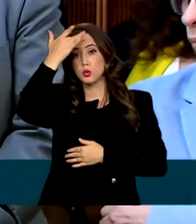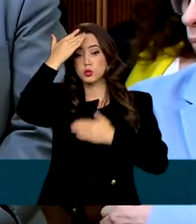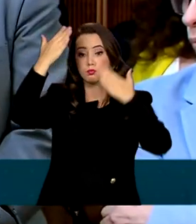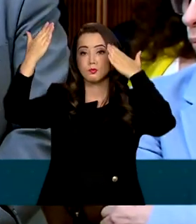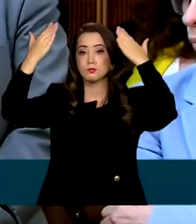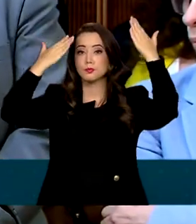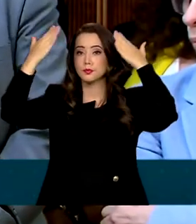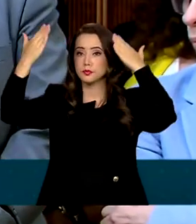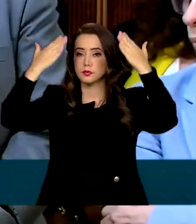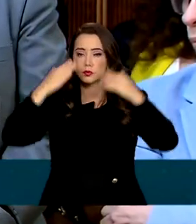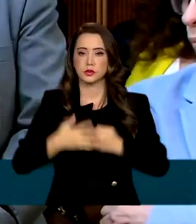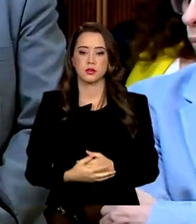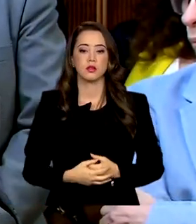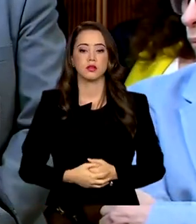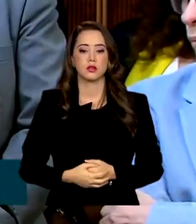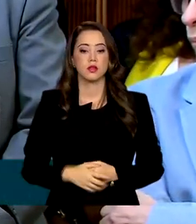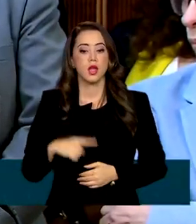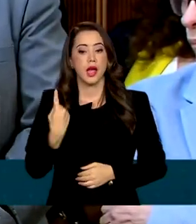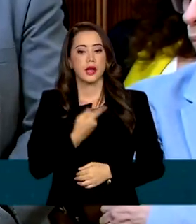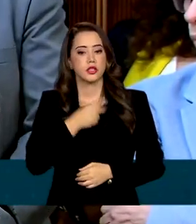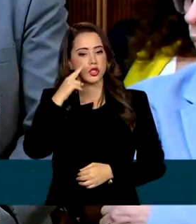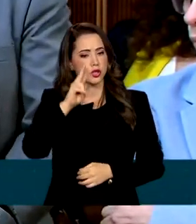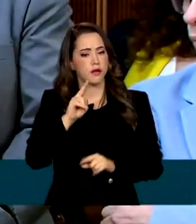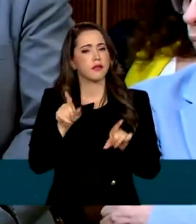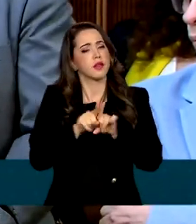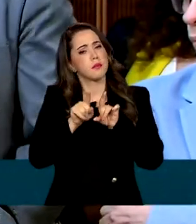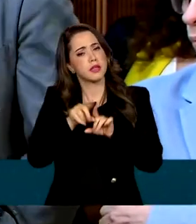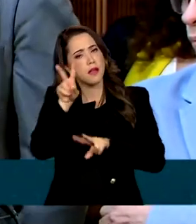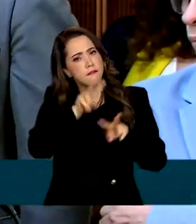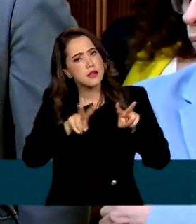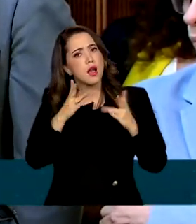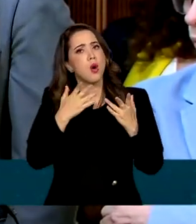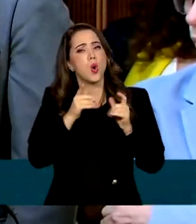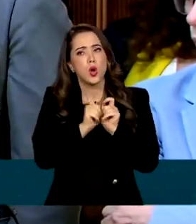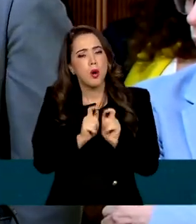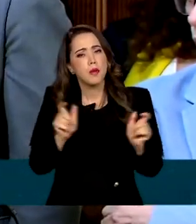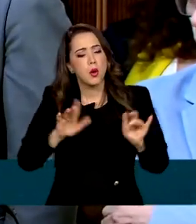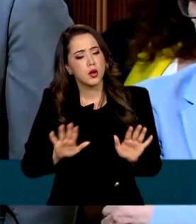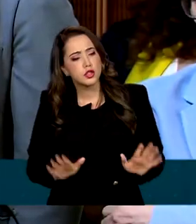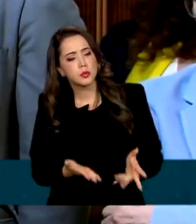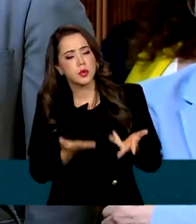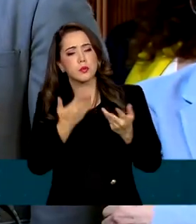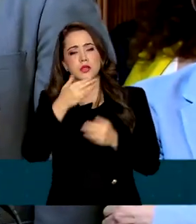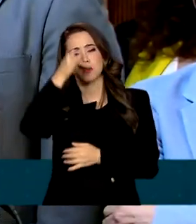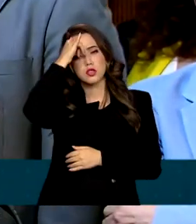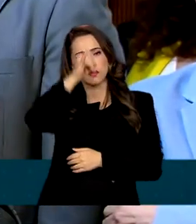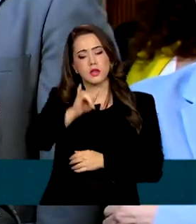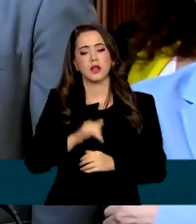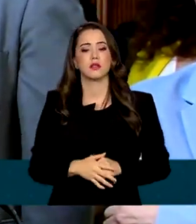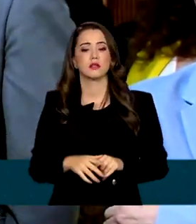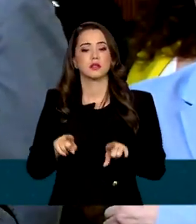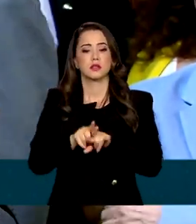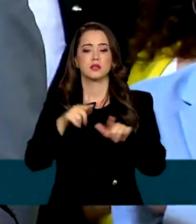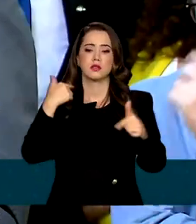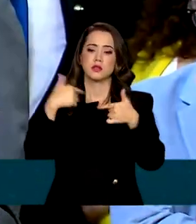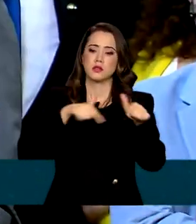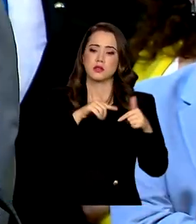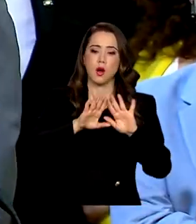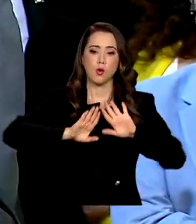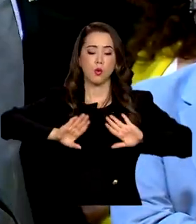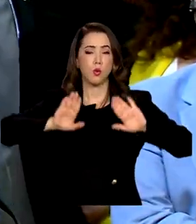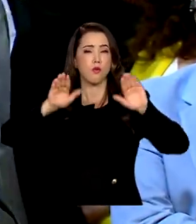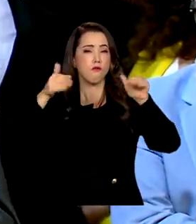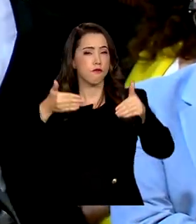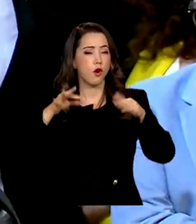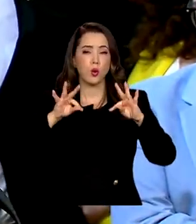fortalecê-lo nessa visão abrangente de promoção, de prevenção e trabalhar com foco,